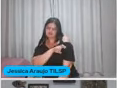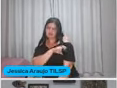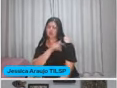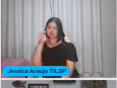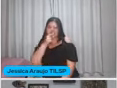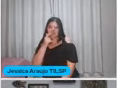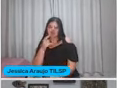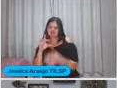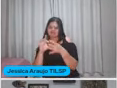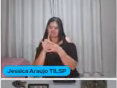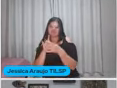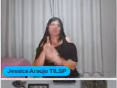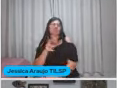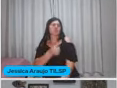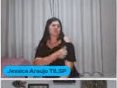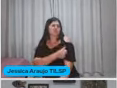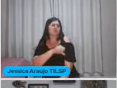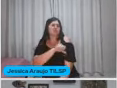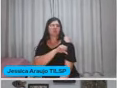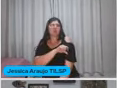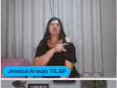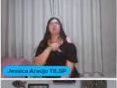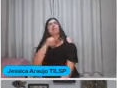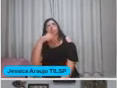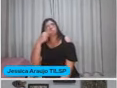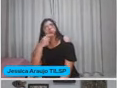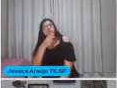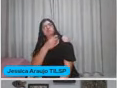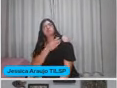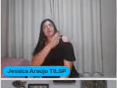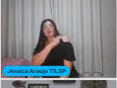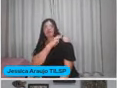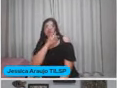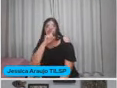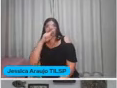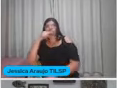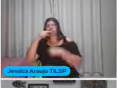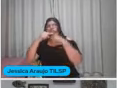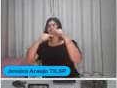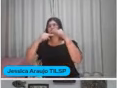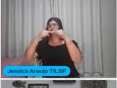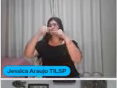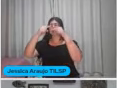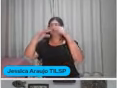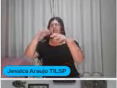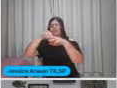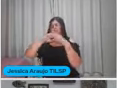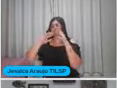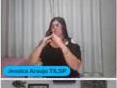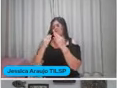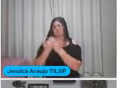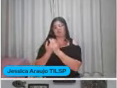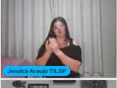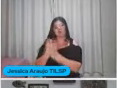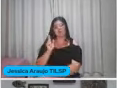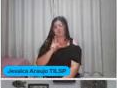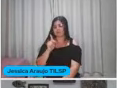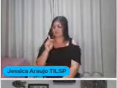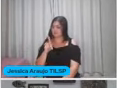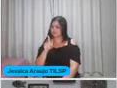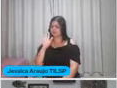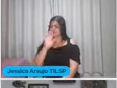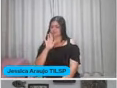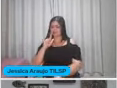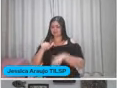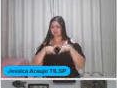2? O fundamental 2 com média E daí por diante? Será que dentro da escola Professores Mesmo que